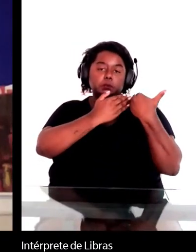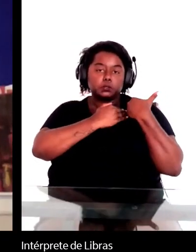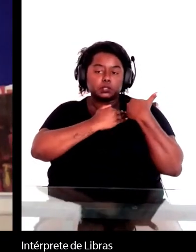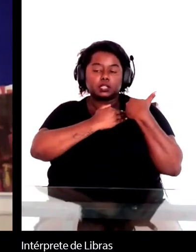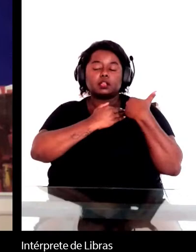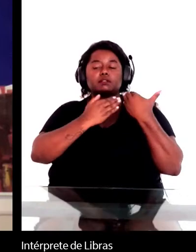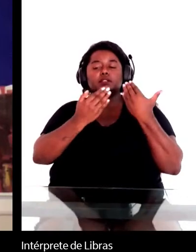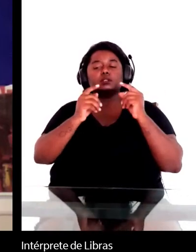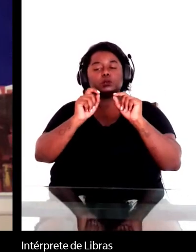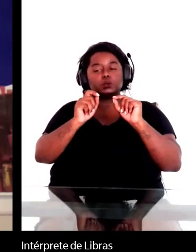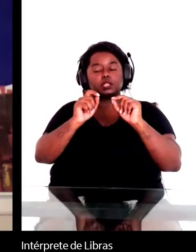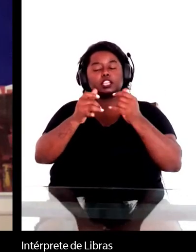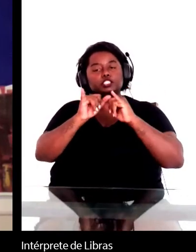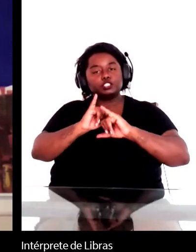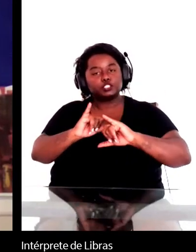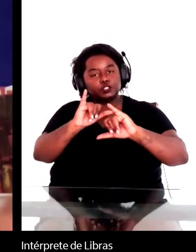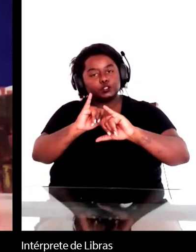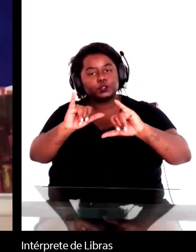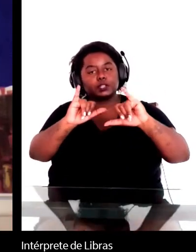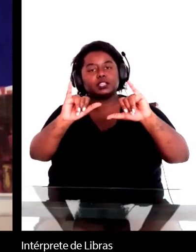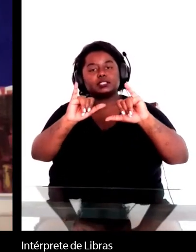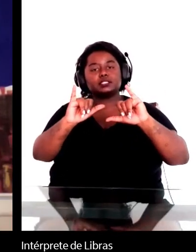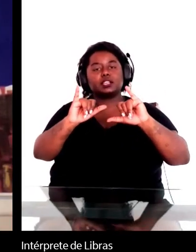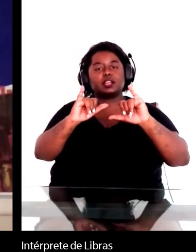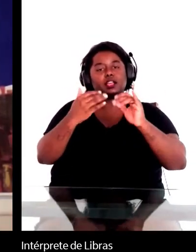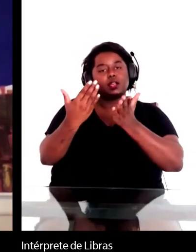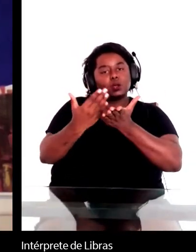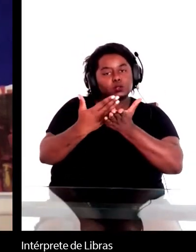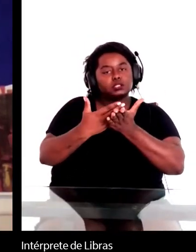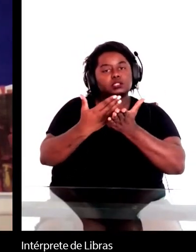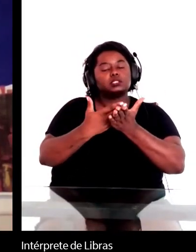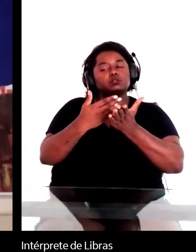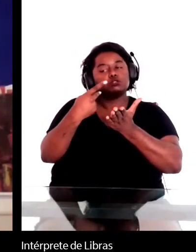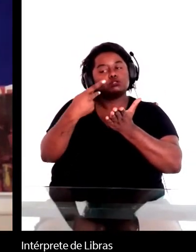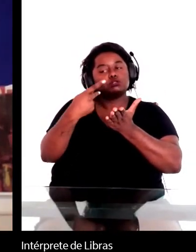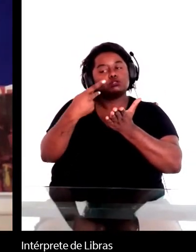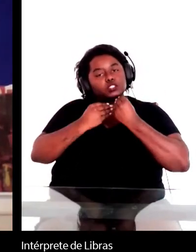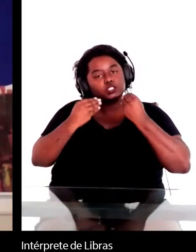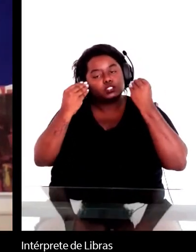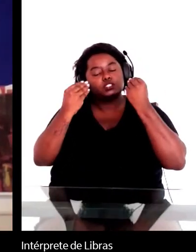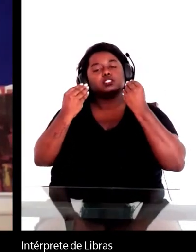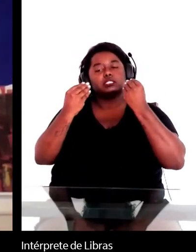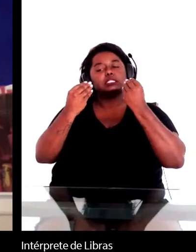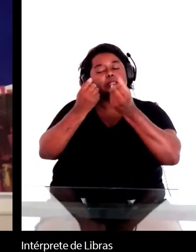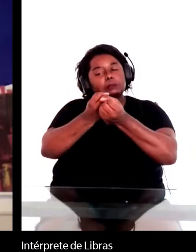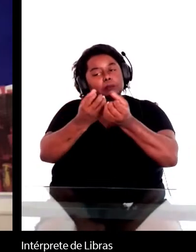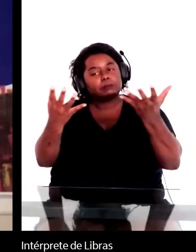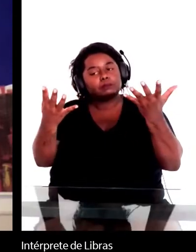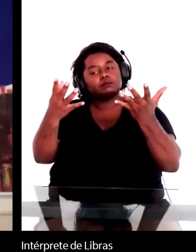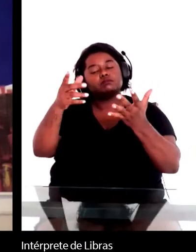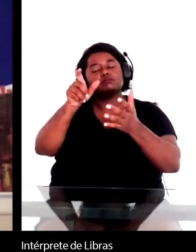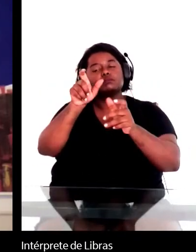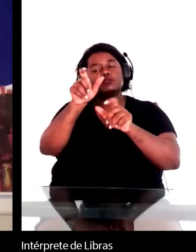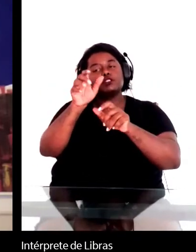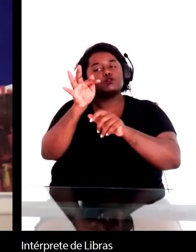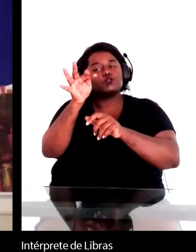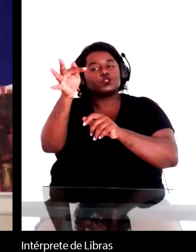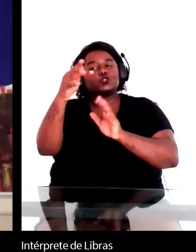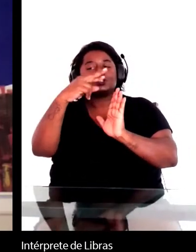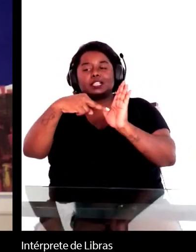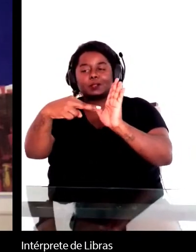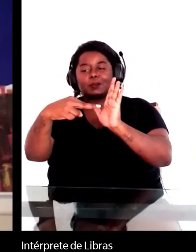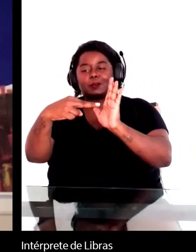leitores de Machado de Assis na sua maioria vão se encontrar. Mesmo entre